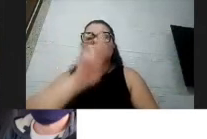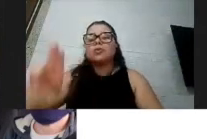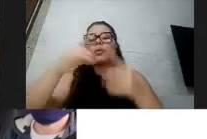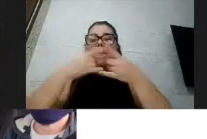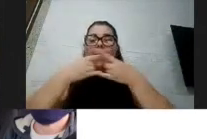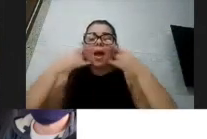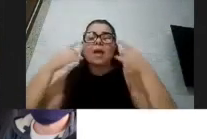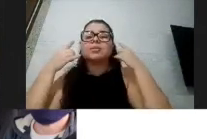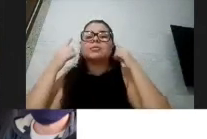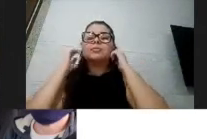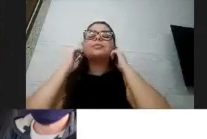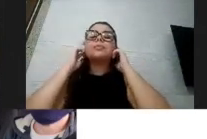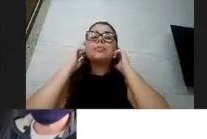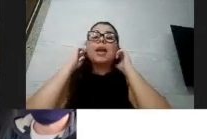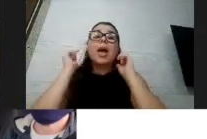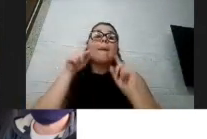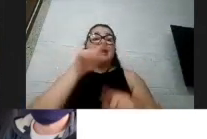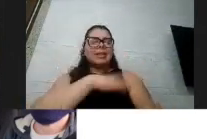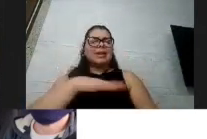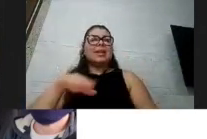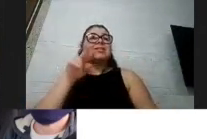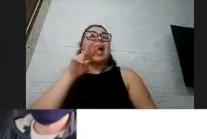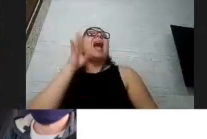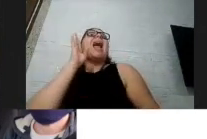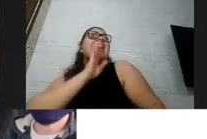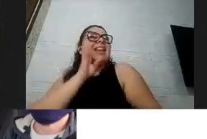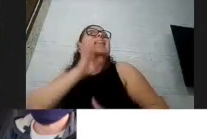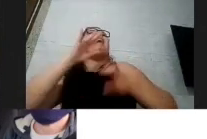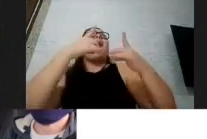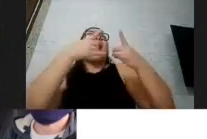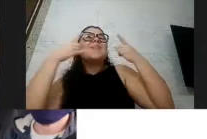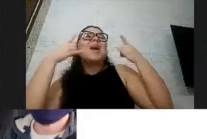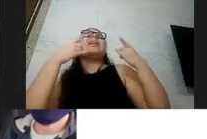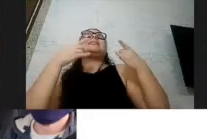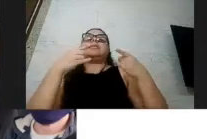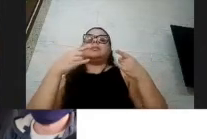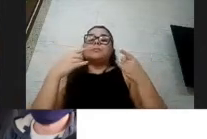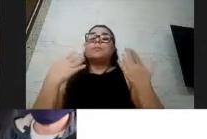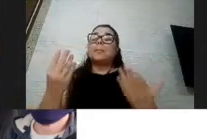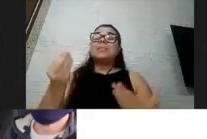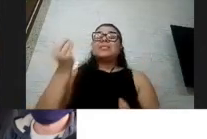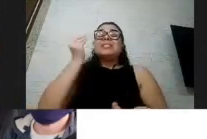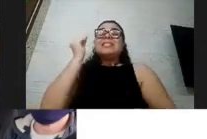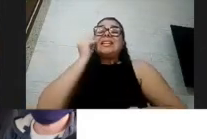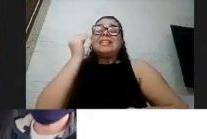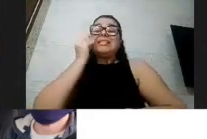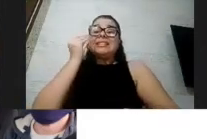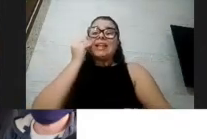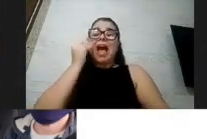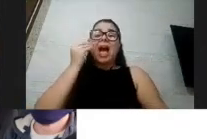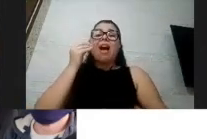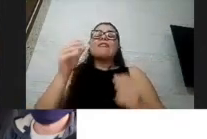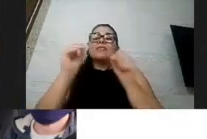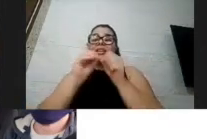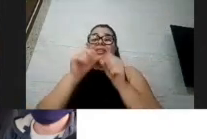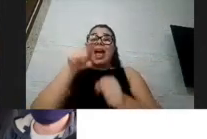com que a máscara seja uma coisa muito bacana de usar, né? Para a gente tentar e ter esse poder de convencimento.